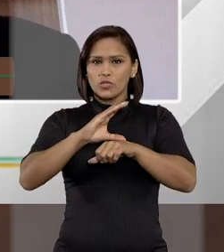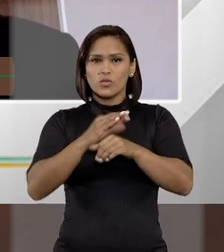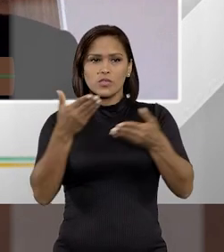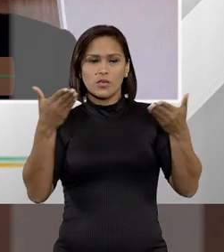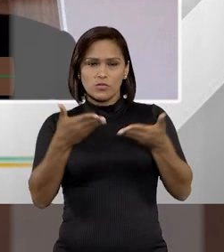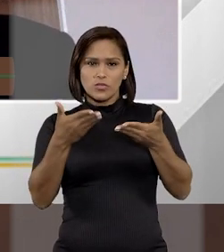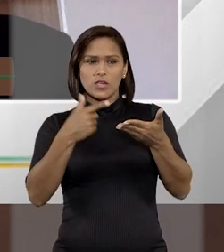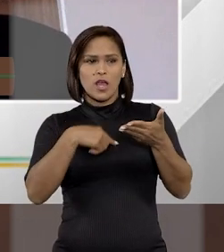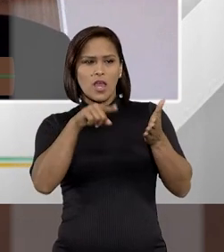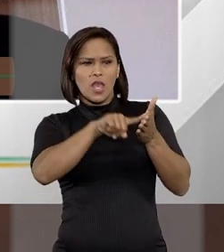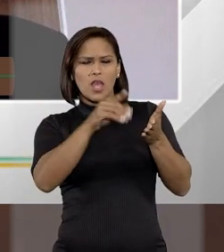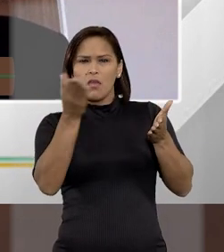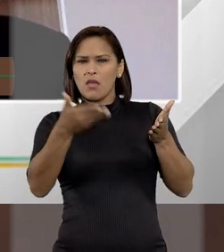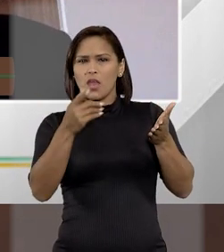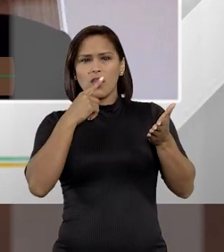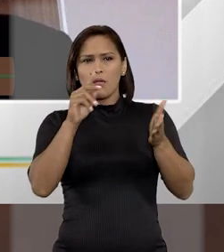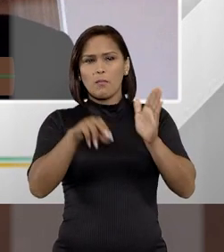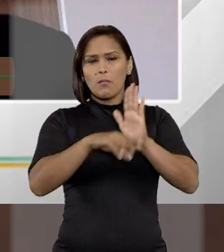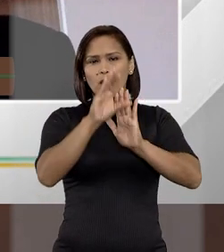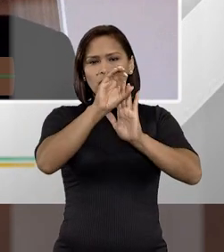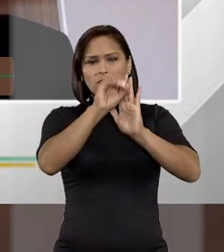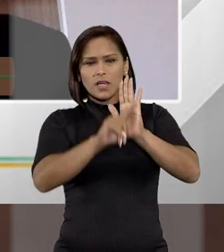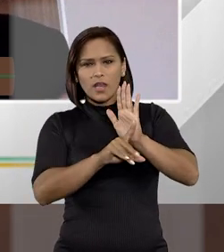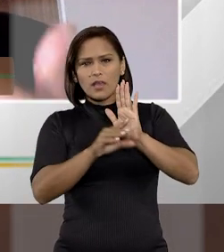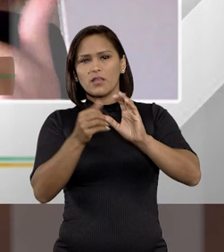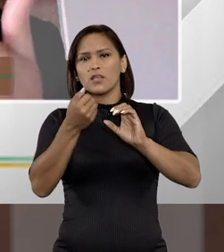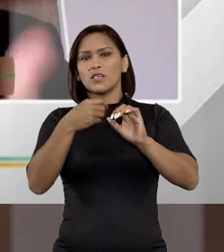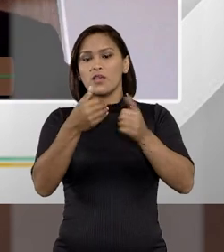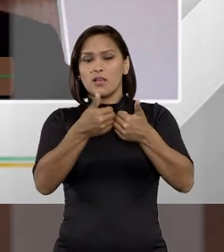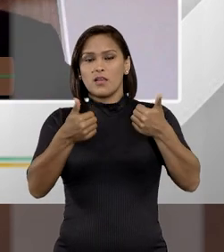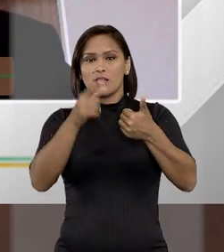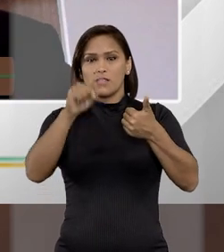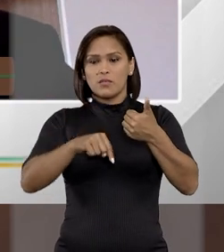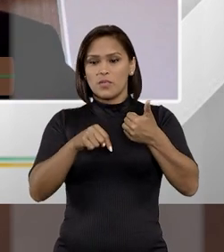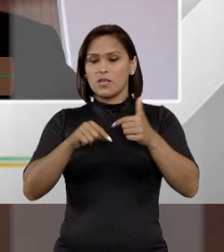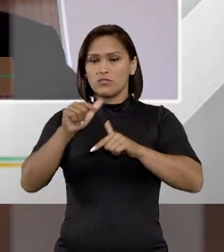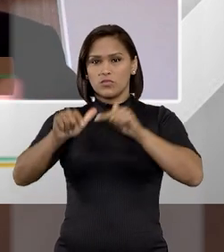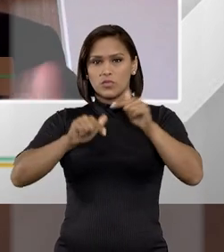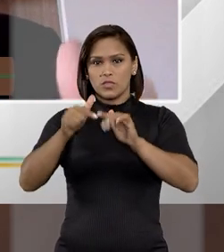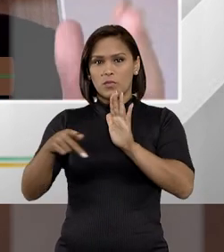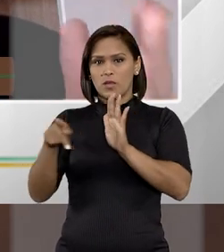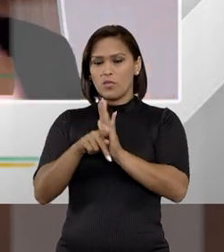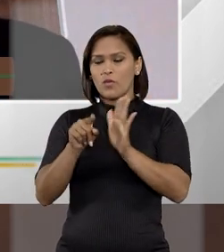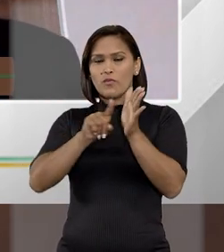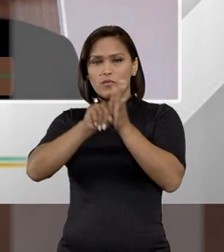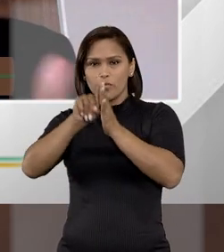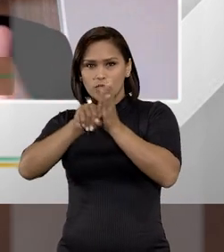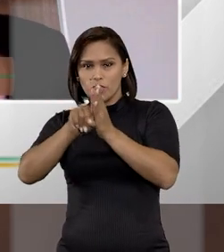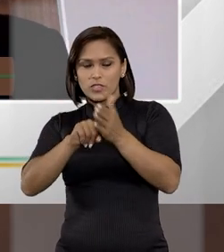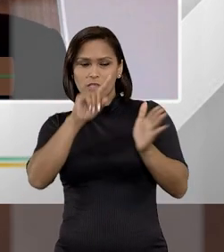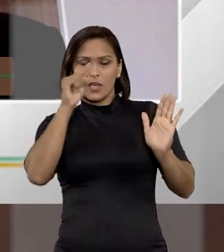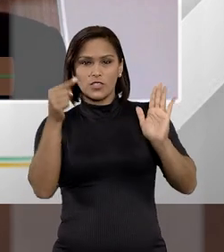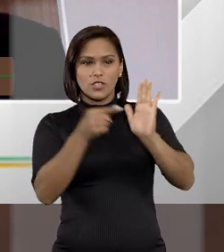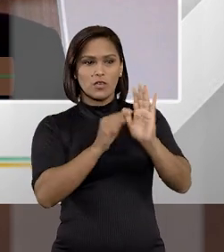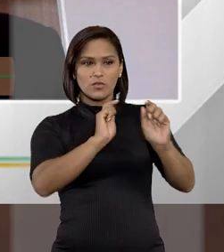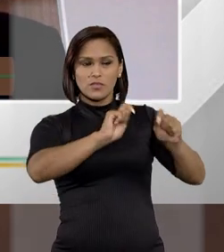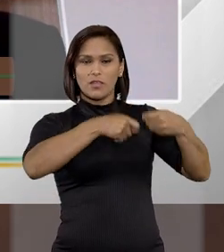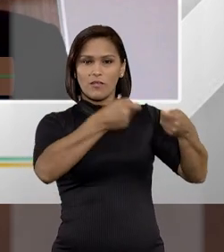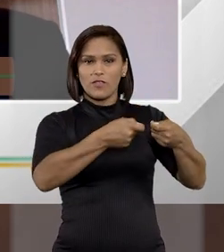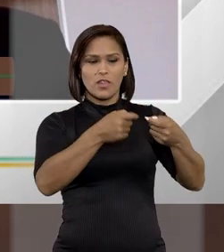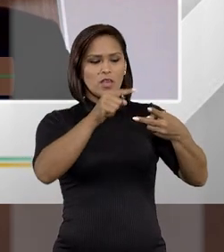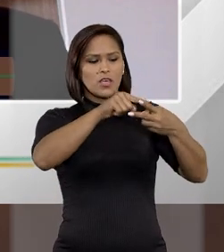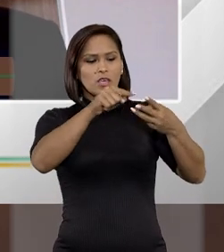Constituição, esse modelo que tem, por características fundamentais, a separação entre as funções de investigar, de acusar,